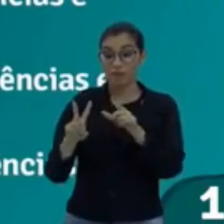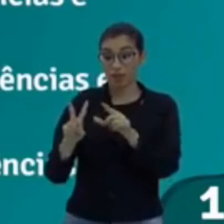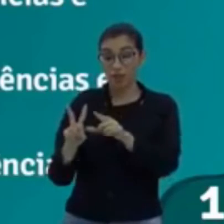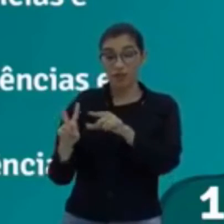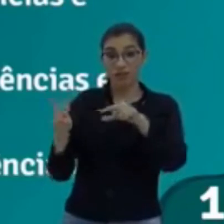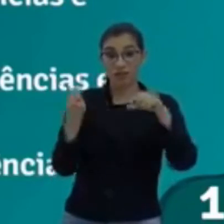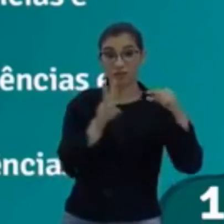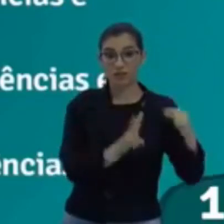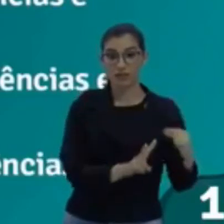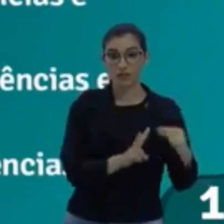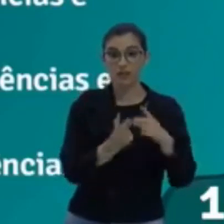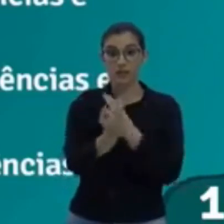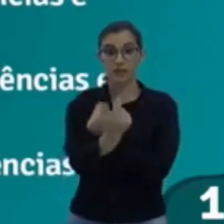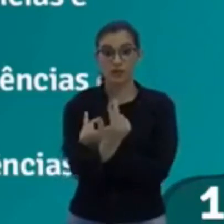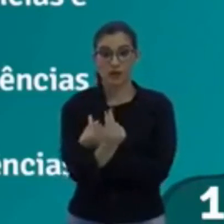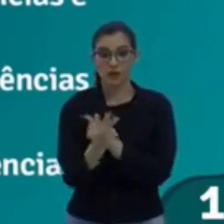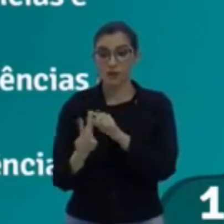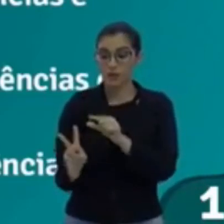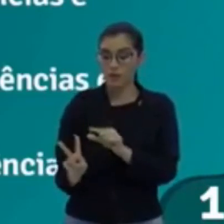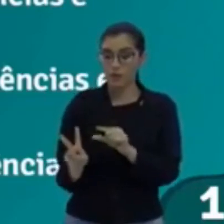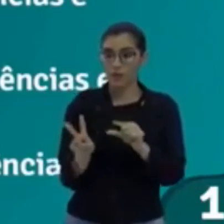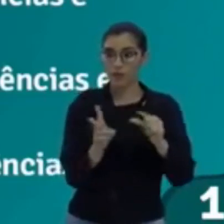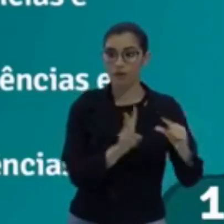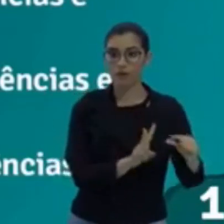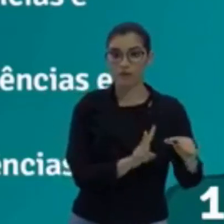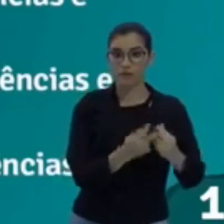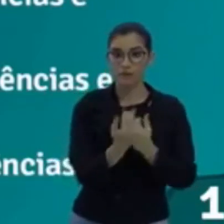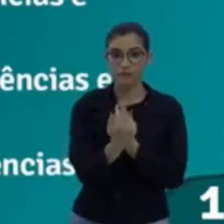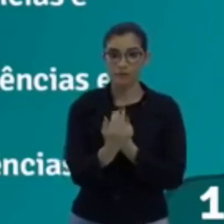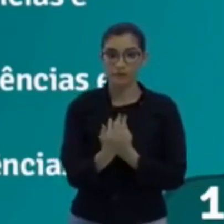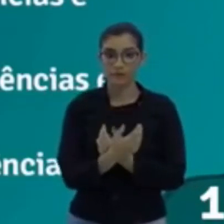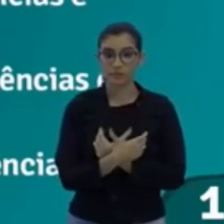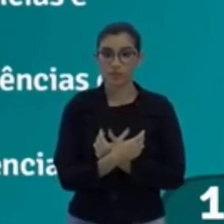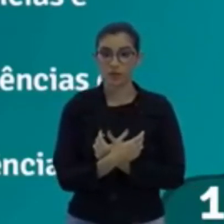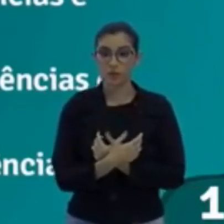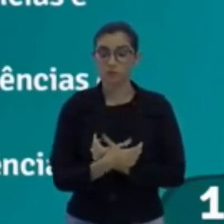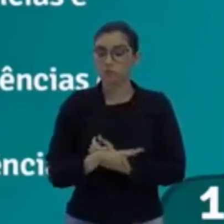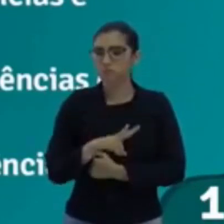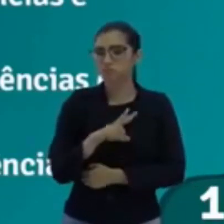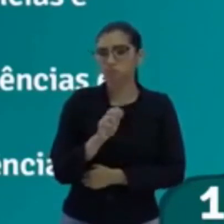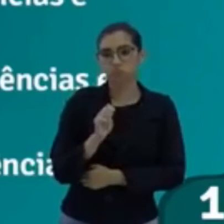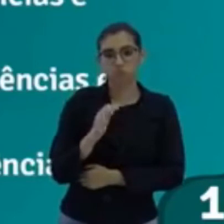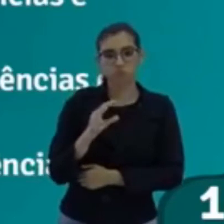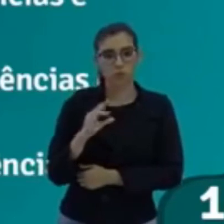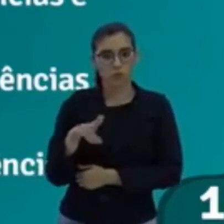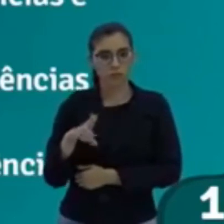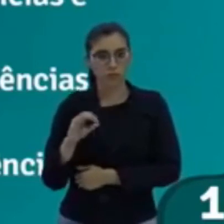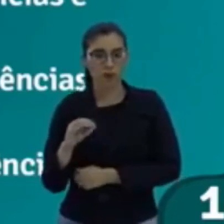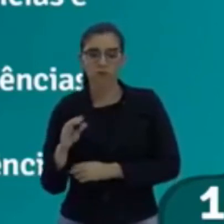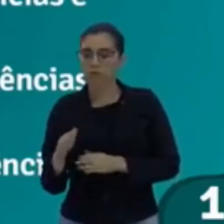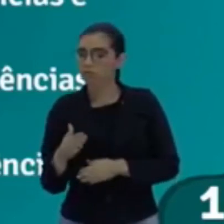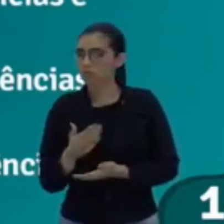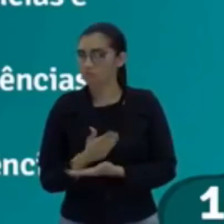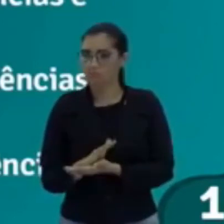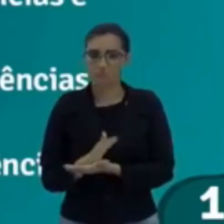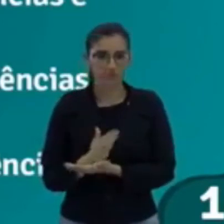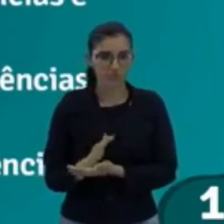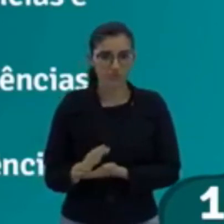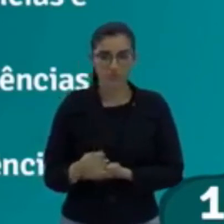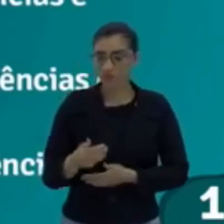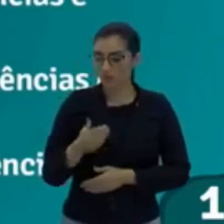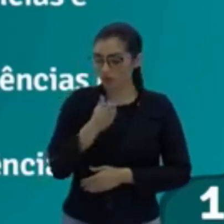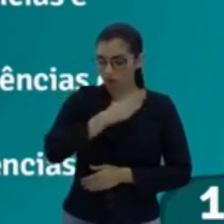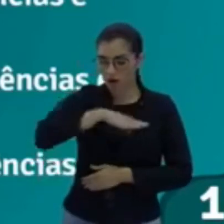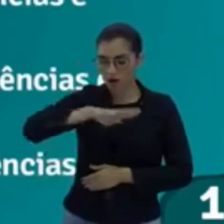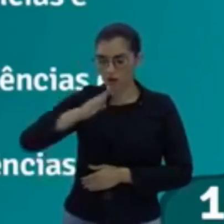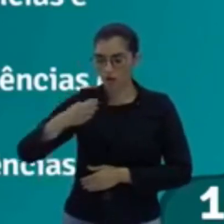A velocidade dela sempre vai ser a mesma. No vácuo, seja qual for a onda, sempre